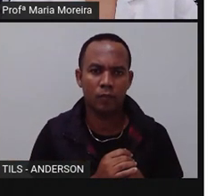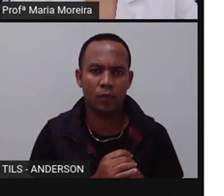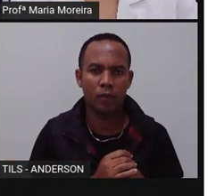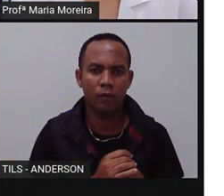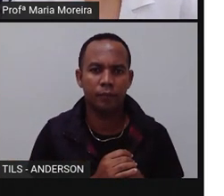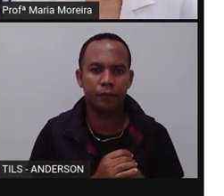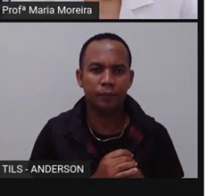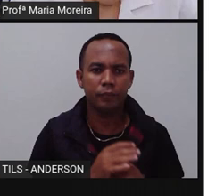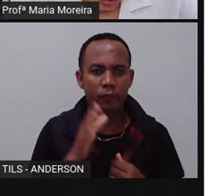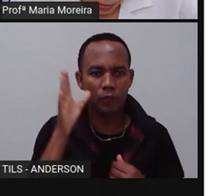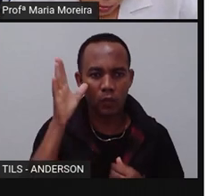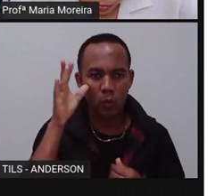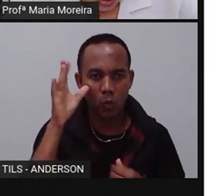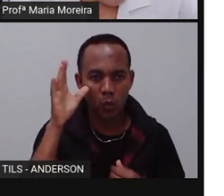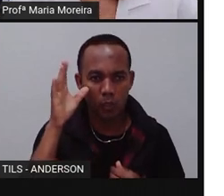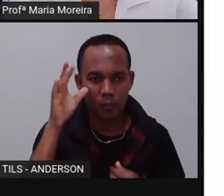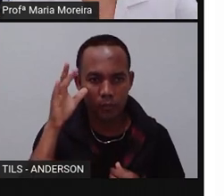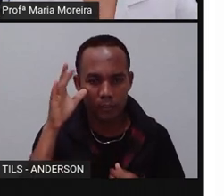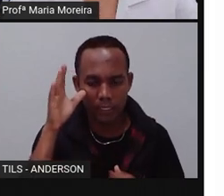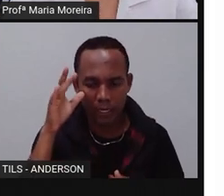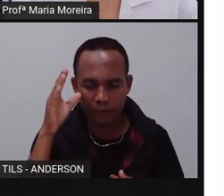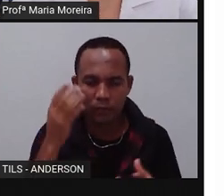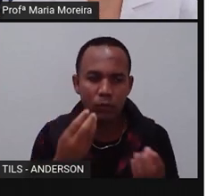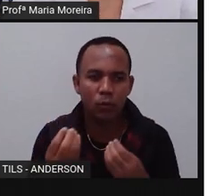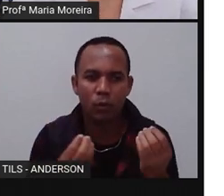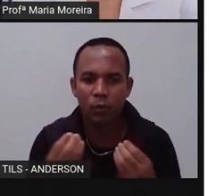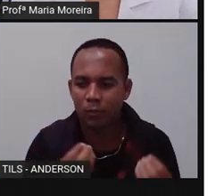Bom, curiosidades, Anderson. Você é uma pessoa curiosa?